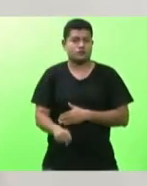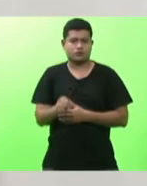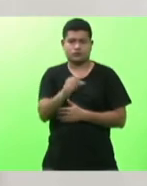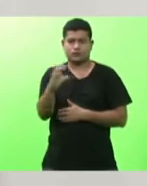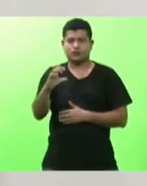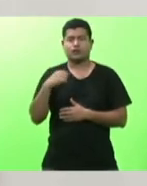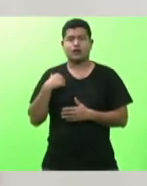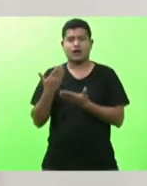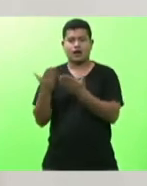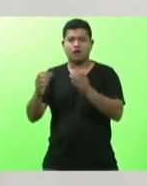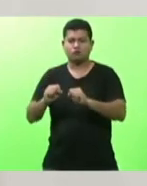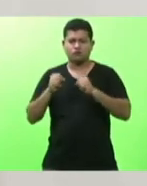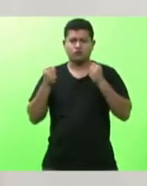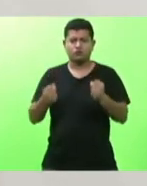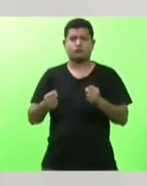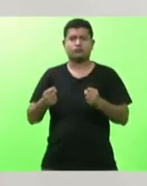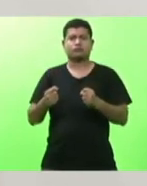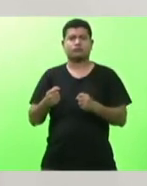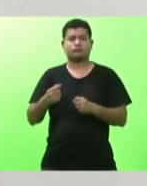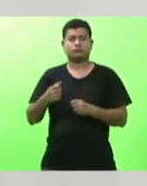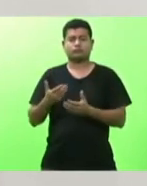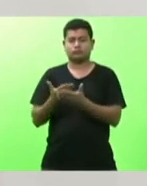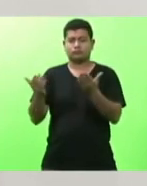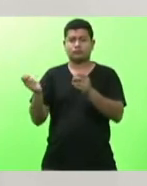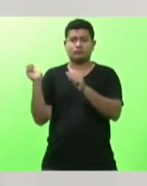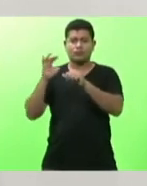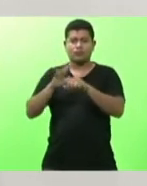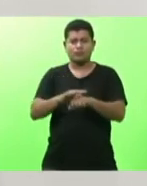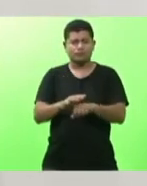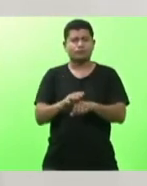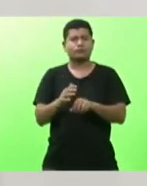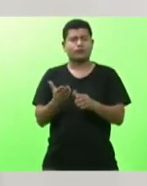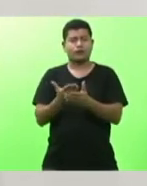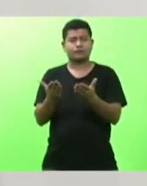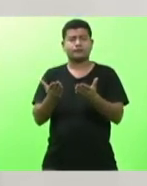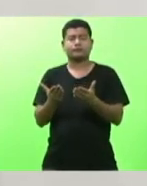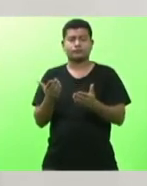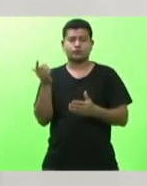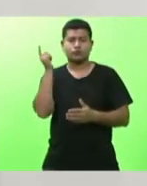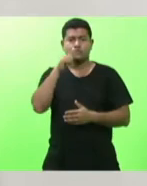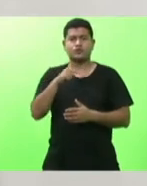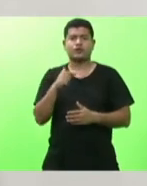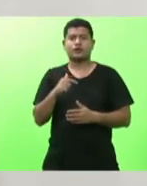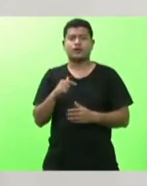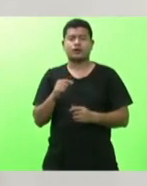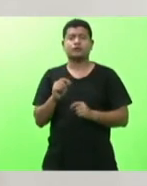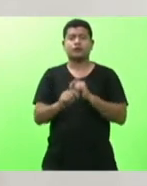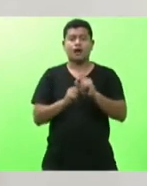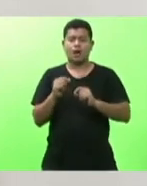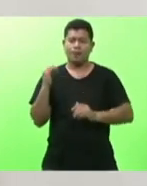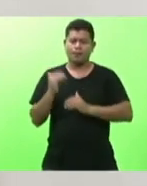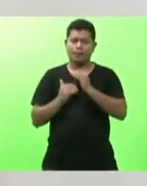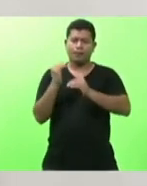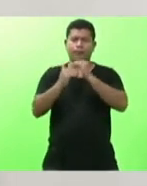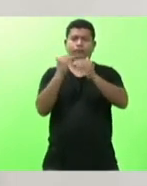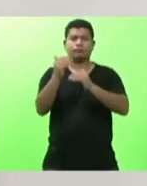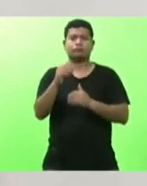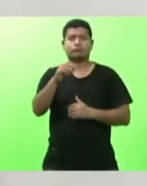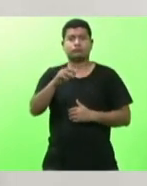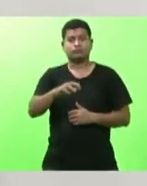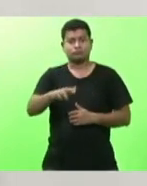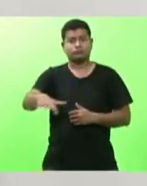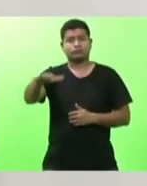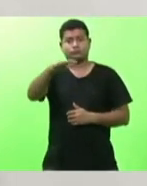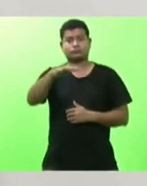que abriram efetivamente os caminhos para o progresso da nossa região a